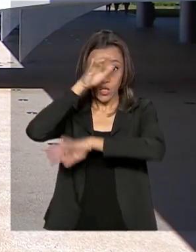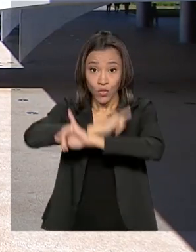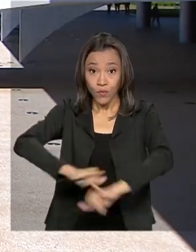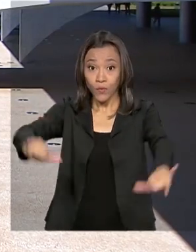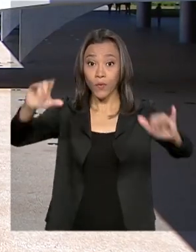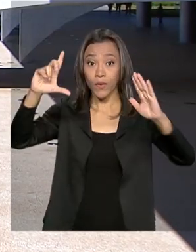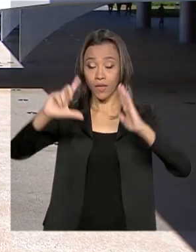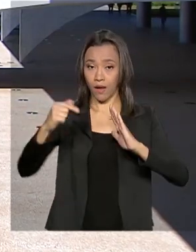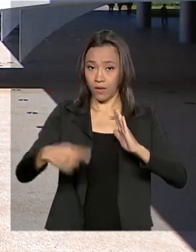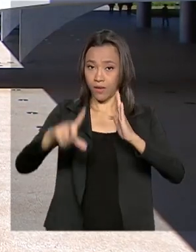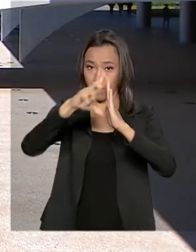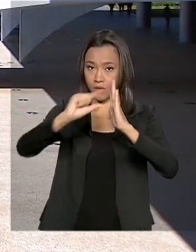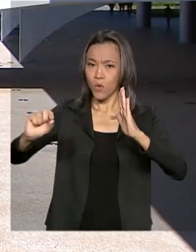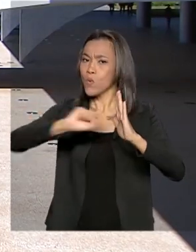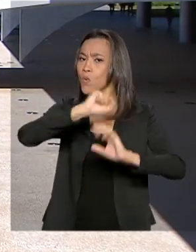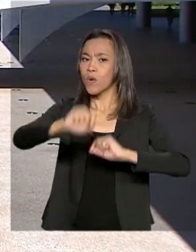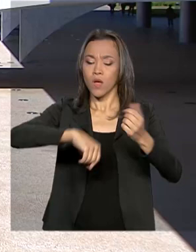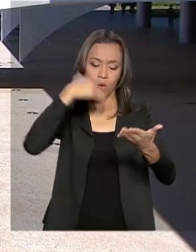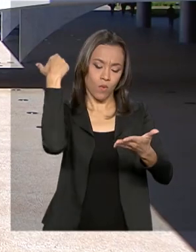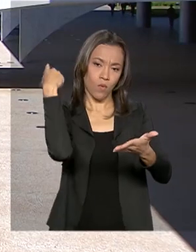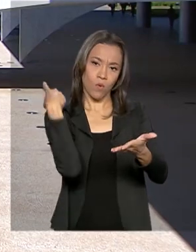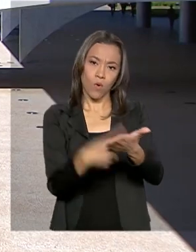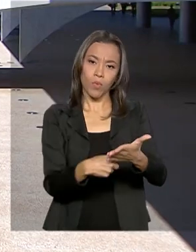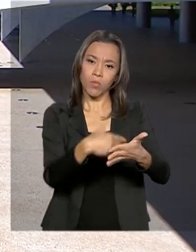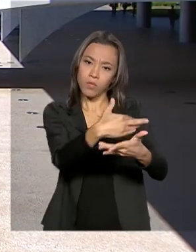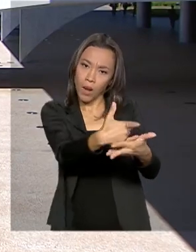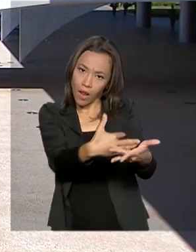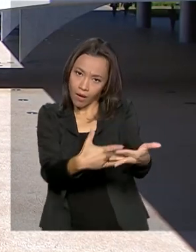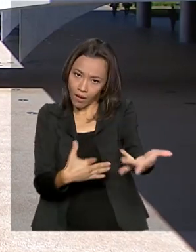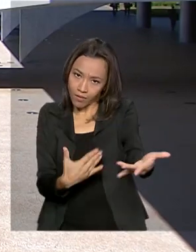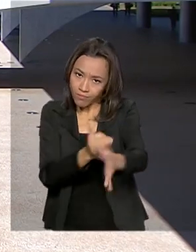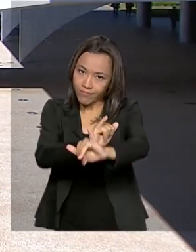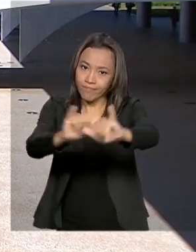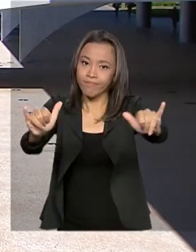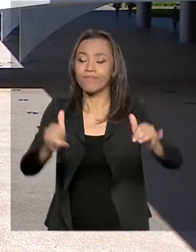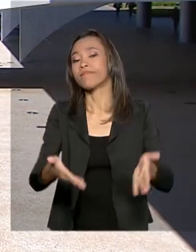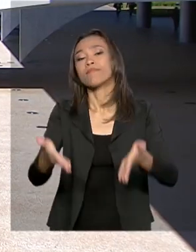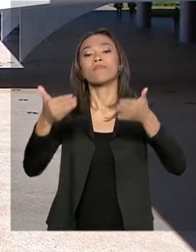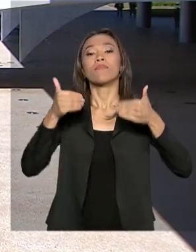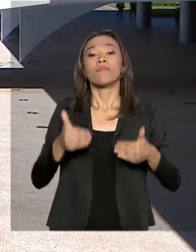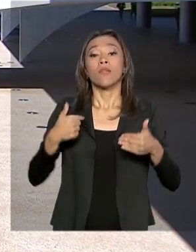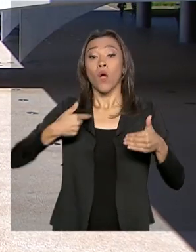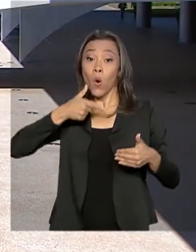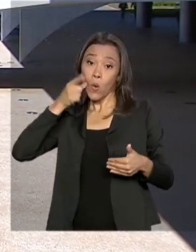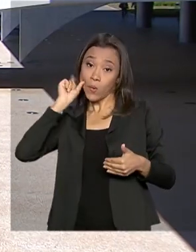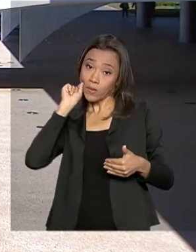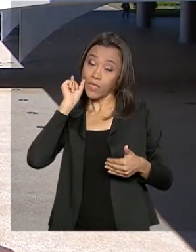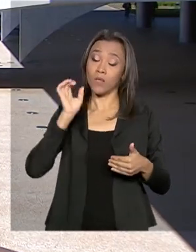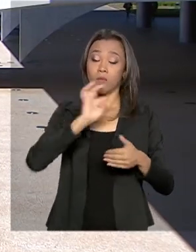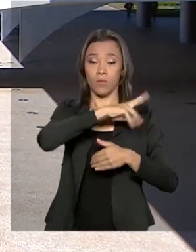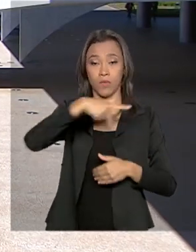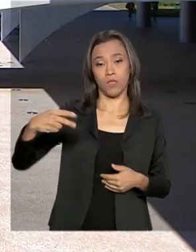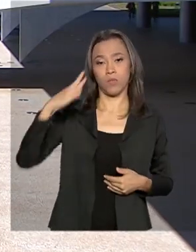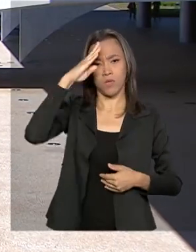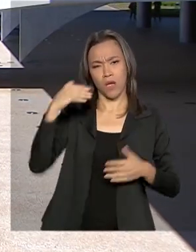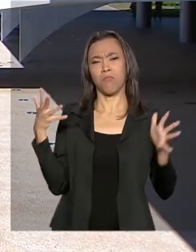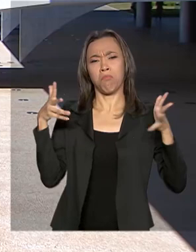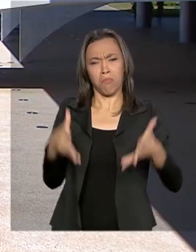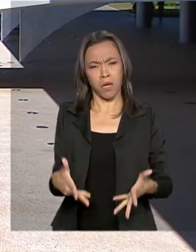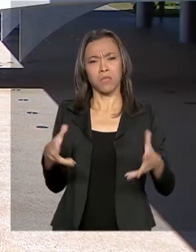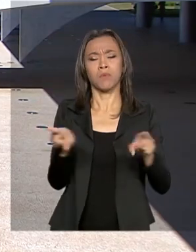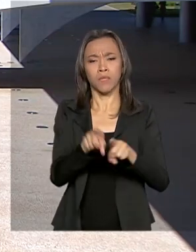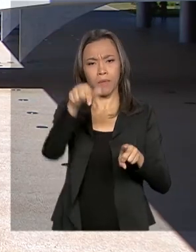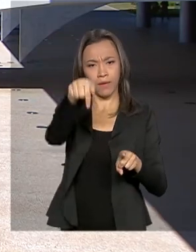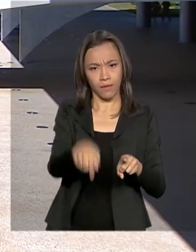campanha Agenda Positiva Regional 2019. E ontem, o presidente Jair Bolsonaro participou aqui também no